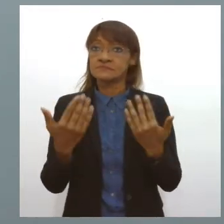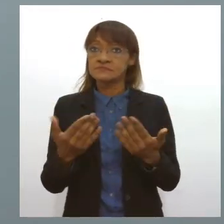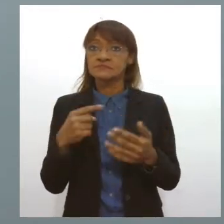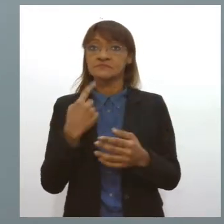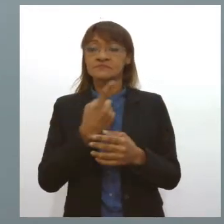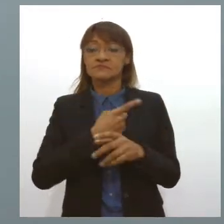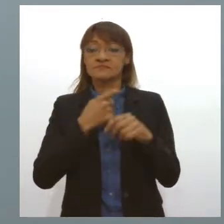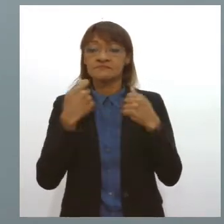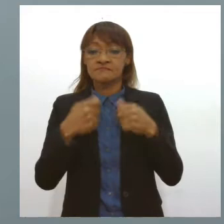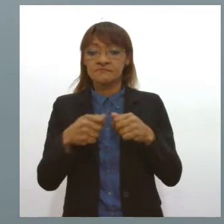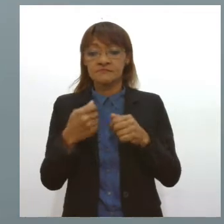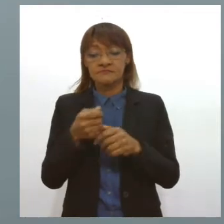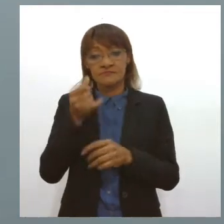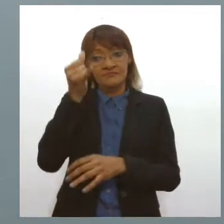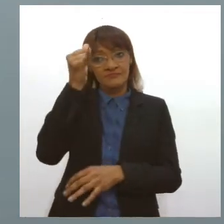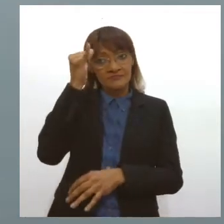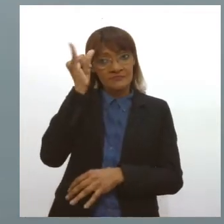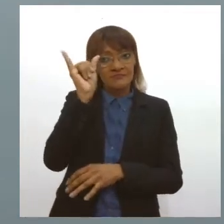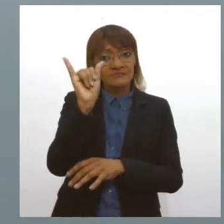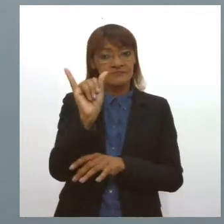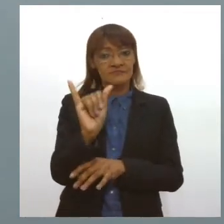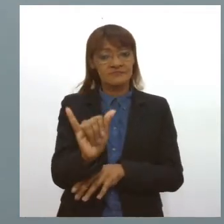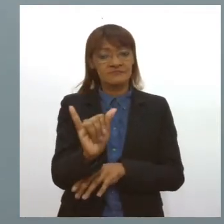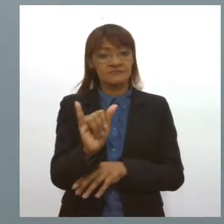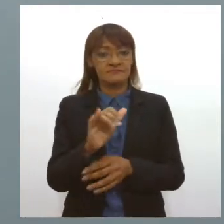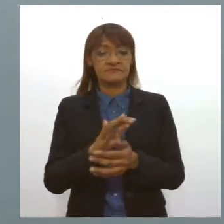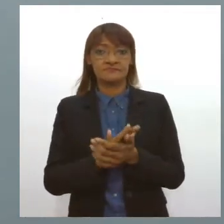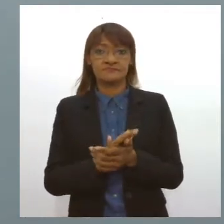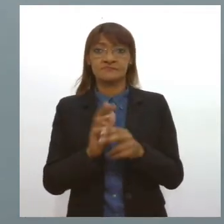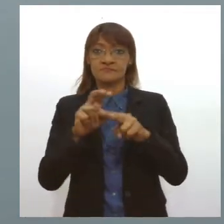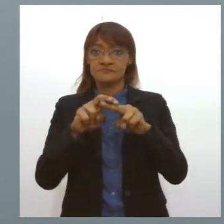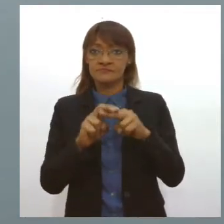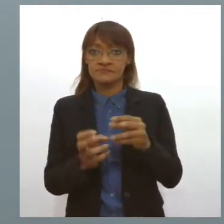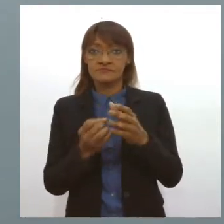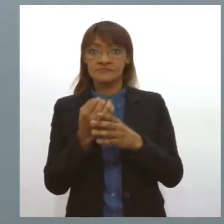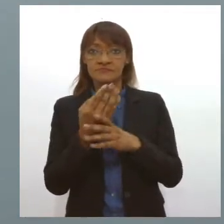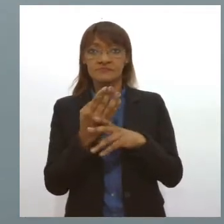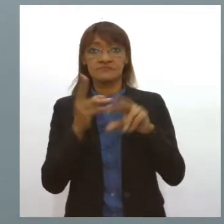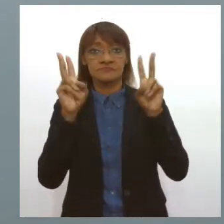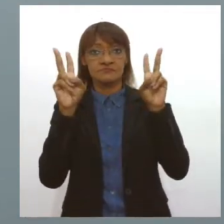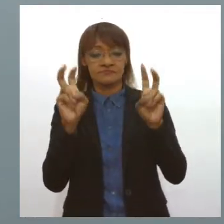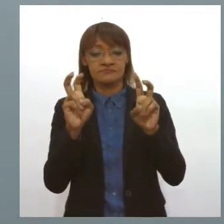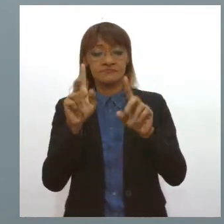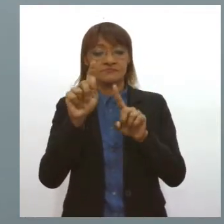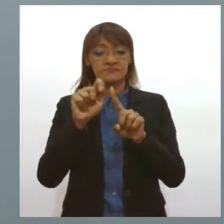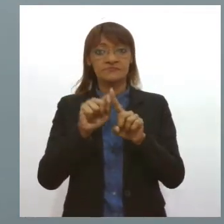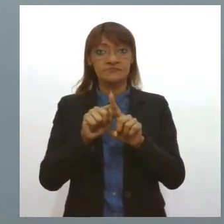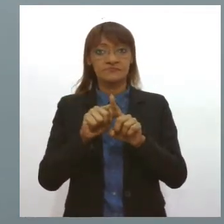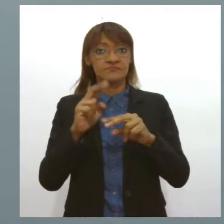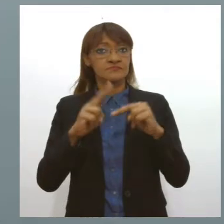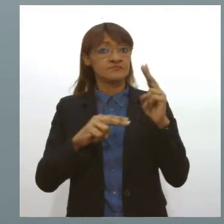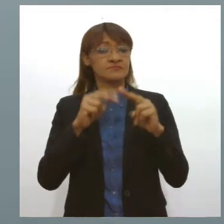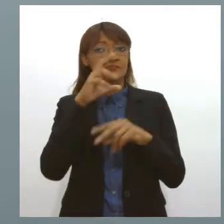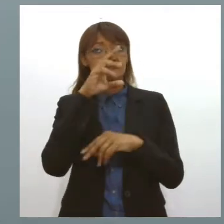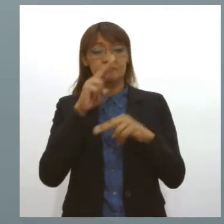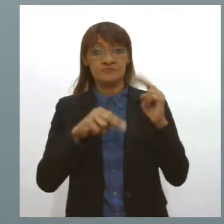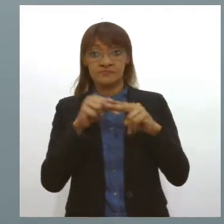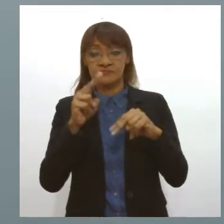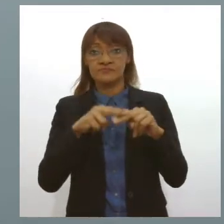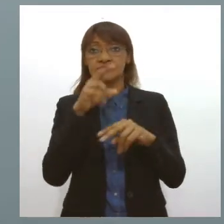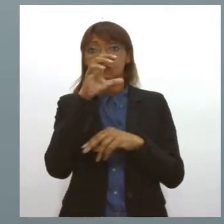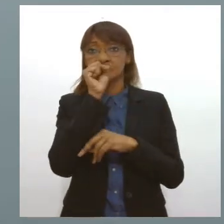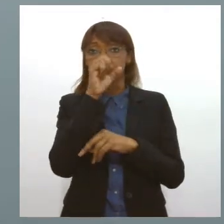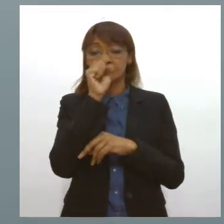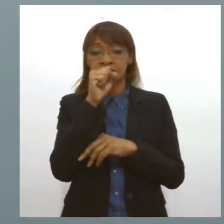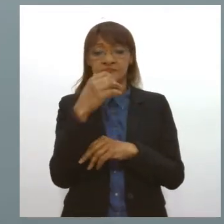prevenção. Então, o junho laranja, ao conversar sobre as queimaduras, as queimaduras, é importante falar, que